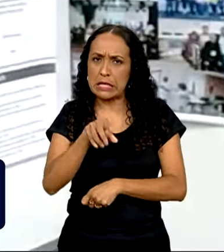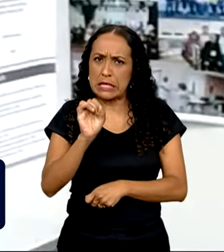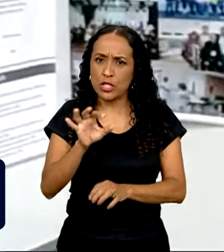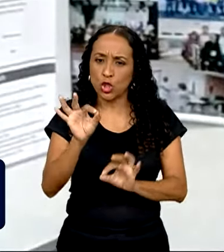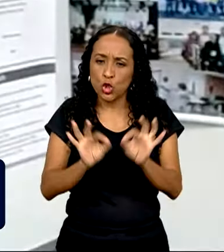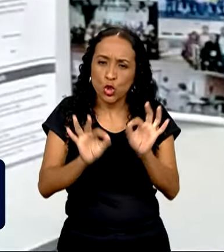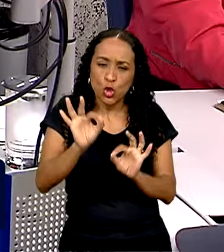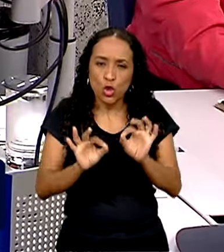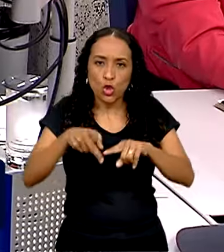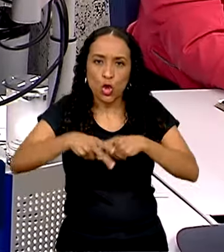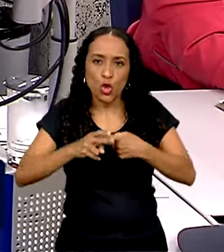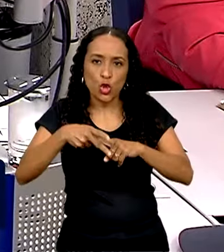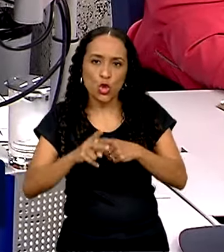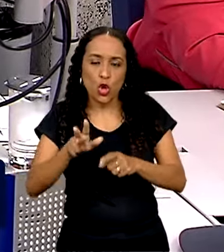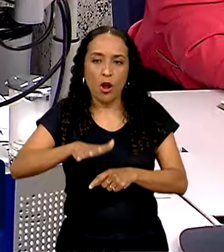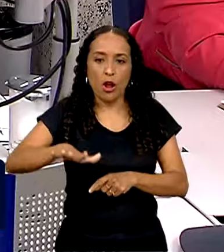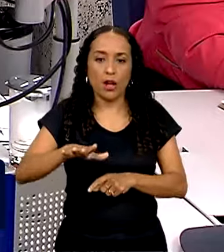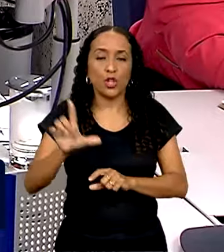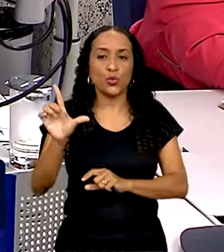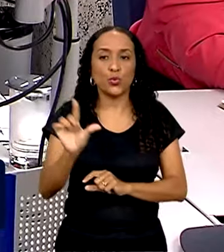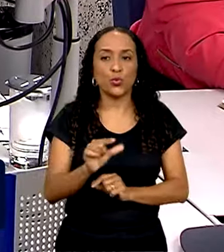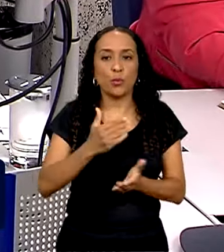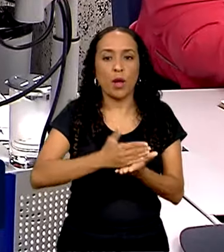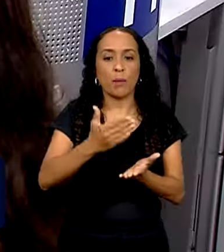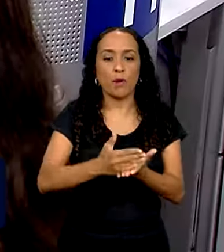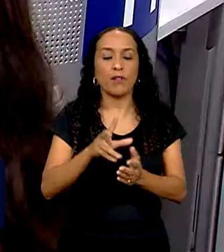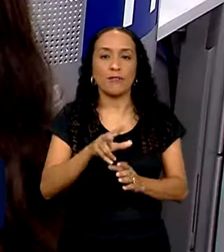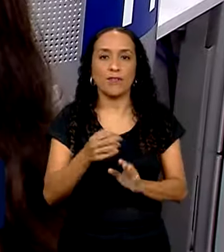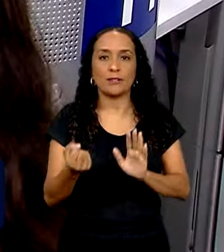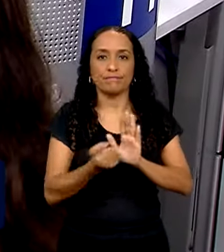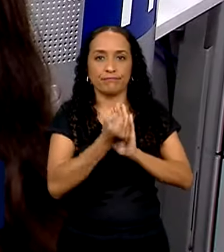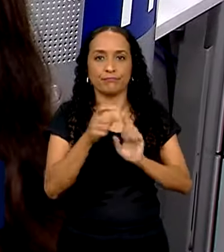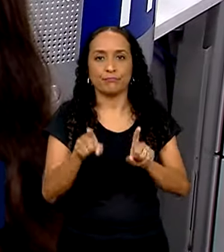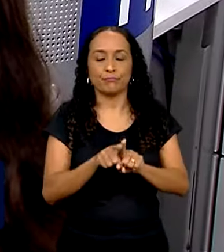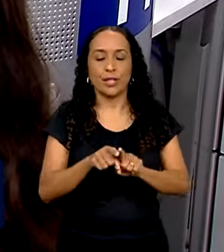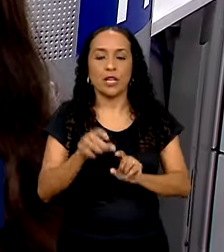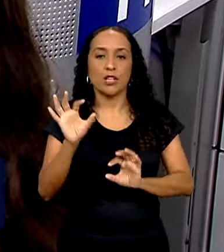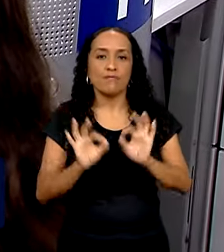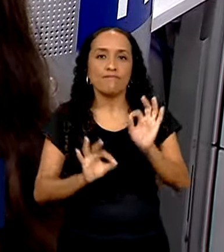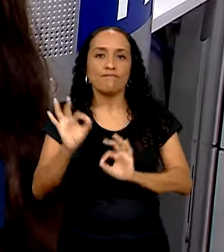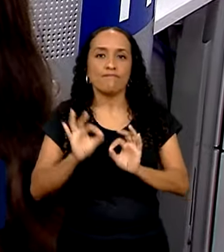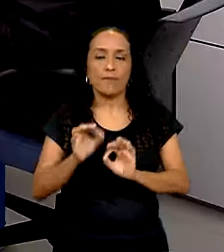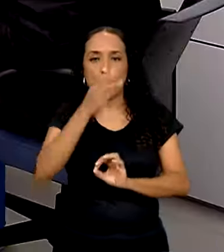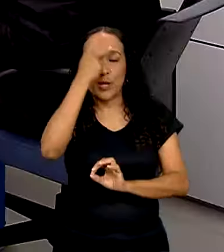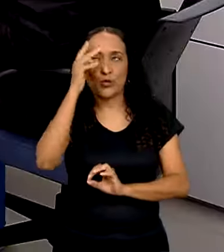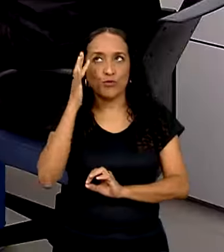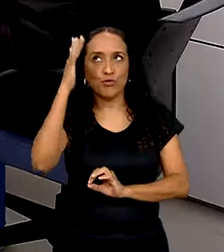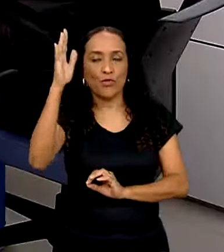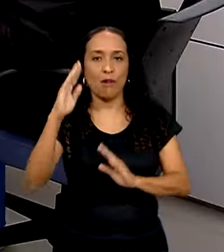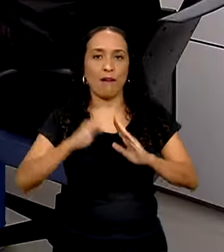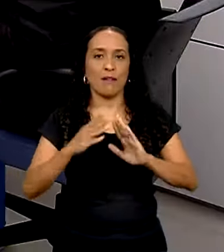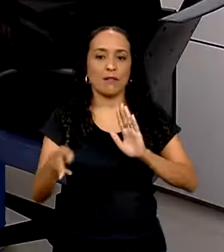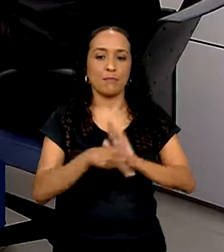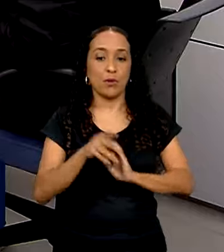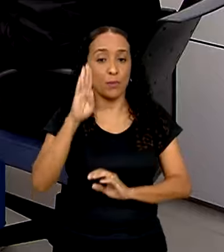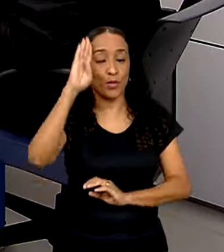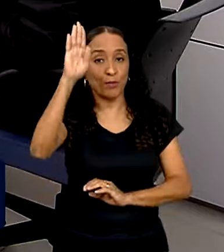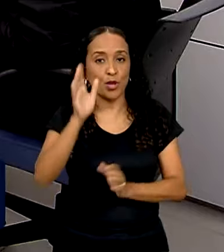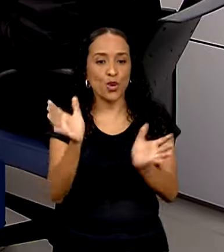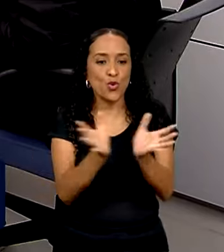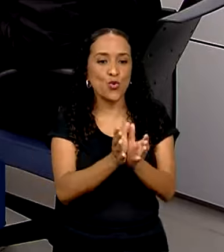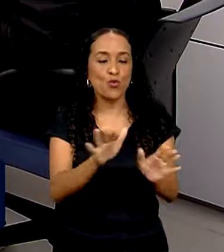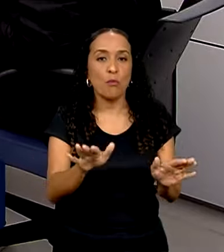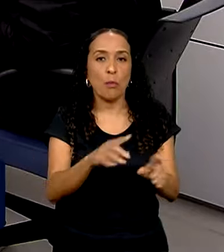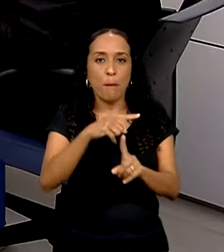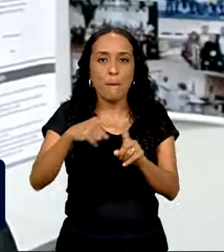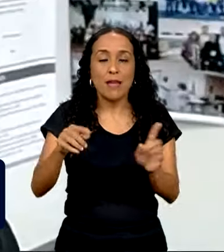ajuste de mercado, diminuir o valor financiado deve afetar os planos de quem sonha com a casa própria, principalmente as classes média